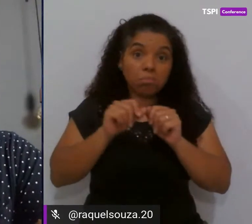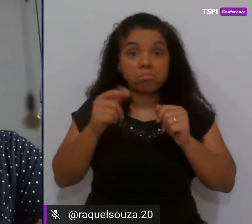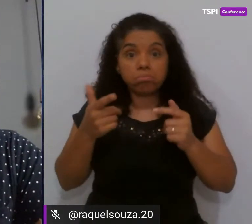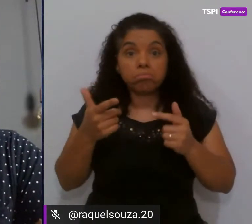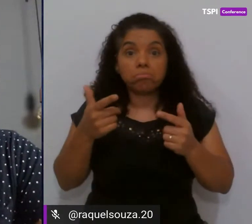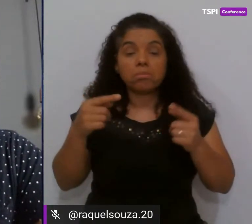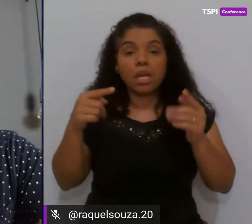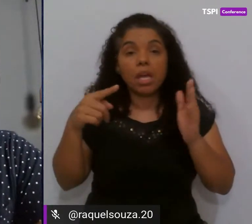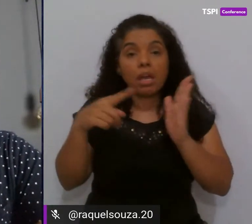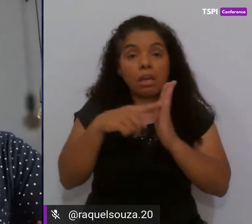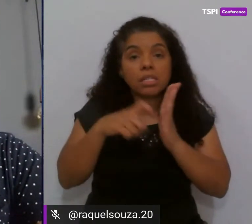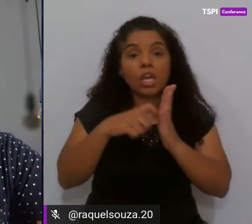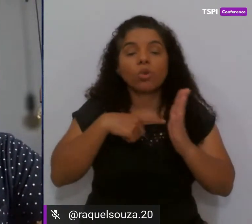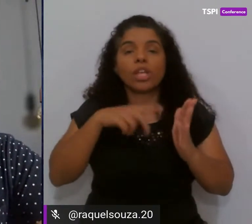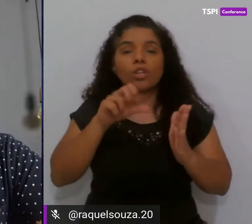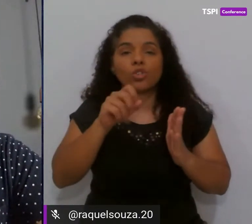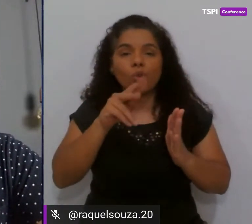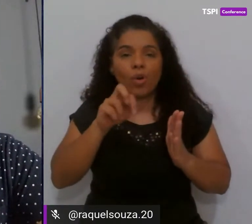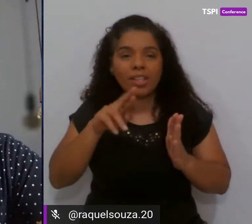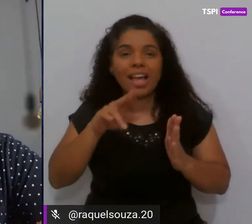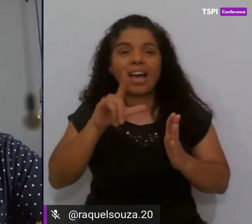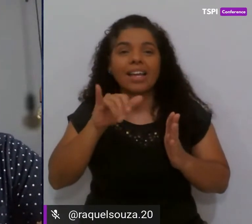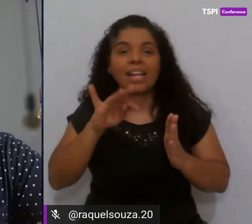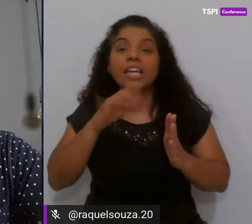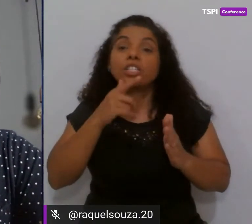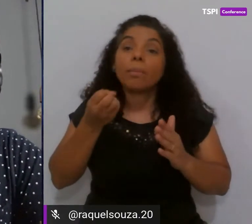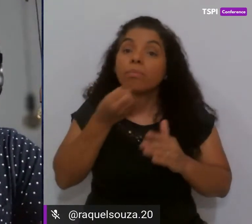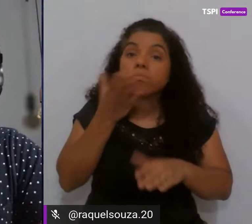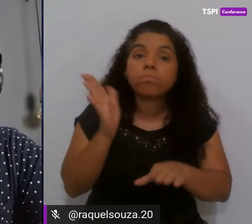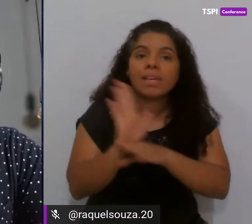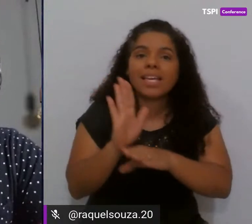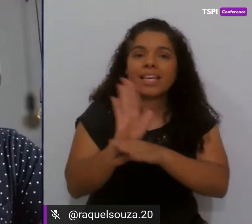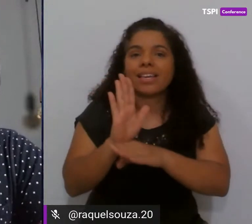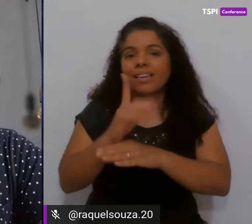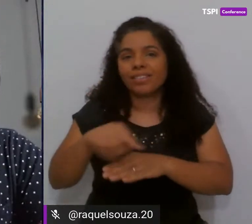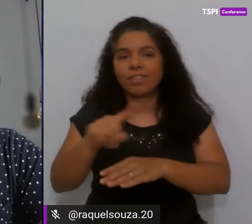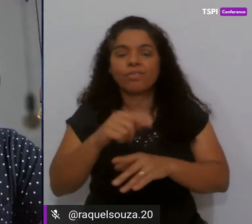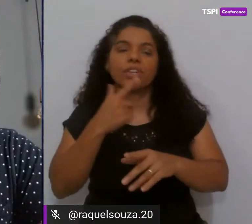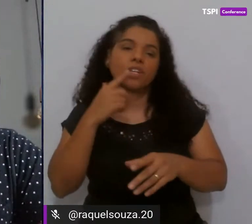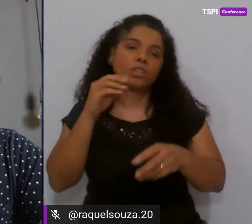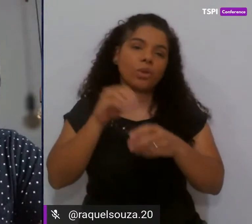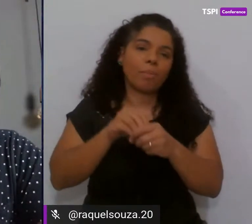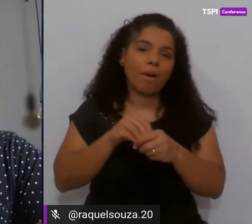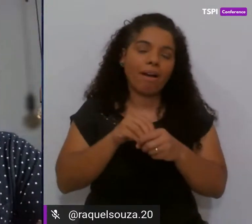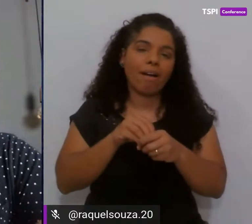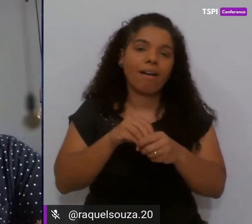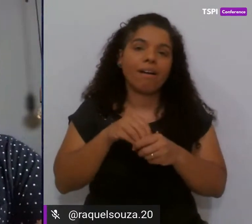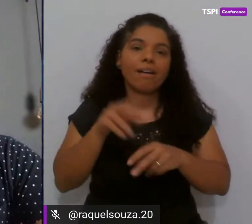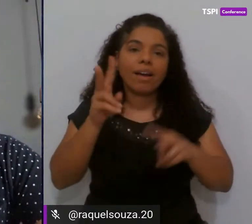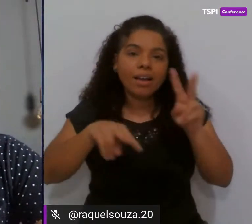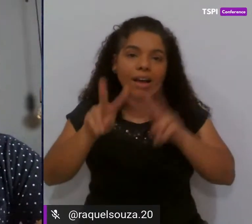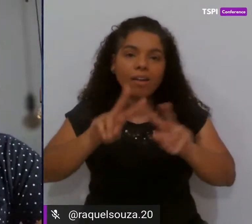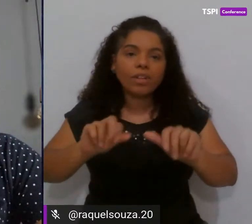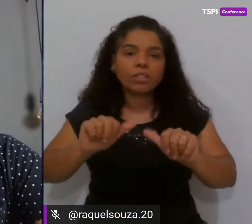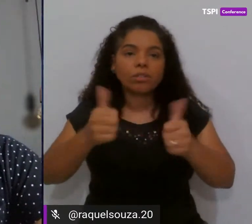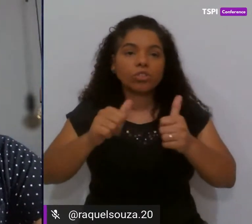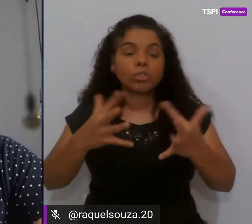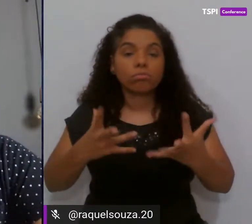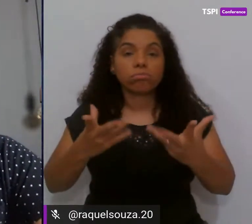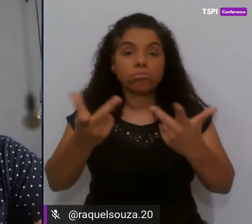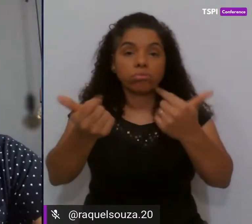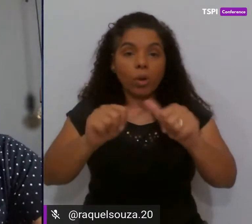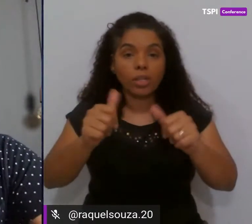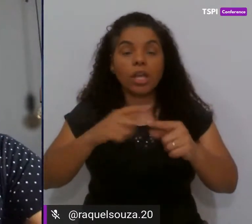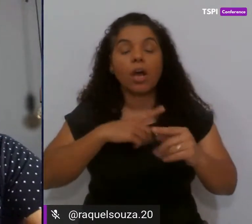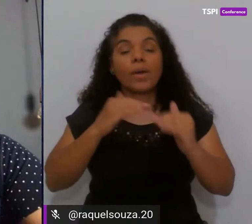ali o SonarLink para trazer algum tipo de benefício aí para dentro das avaliações de qualidade que tem ali a nível